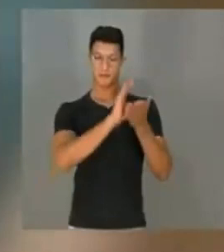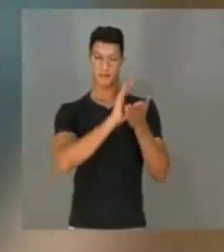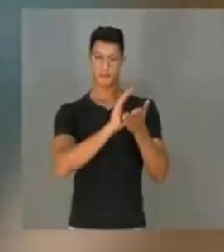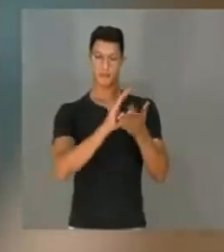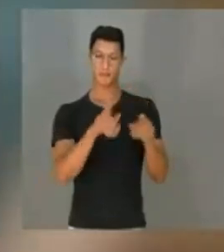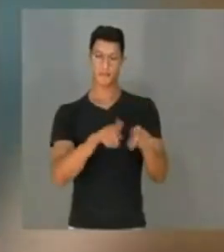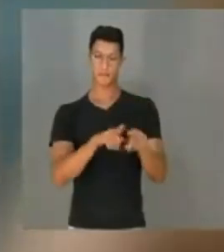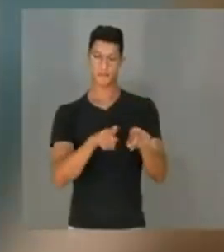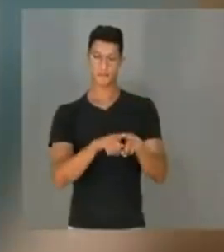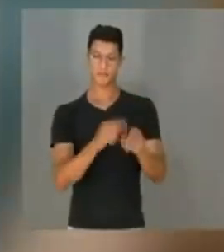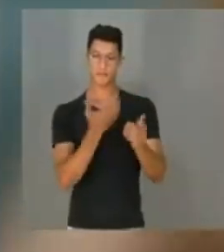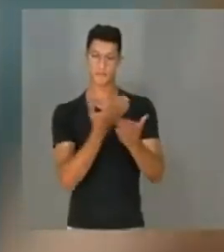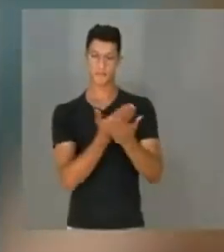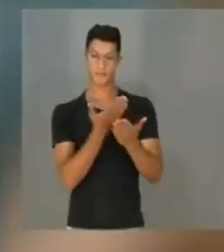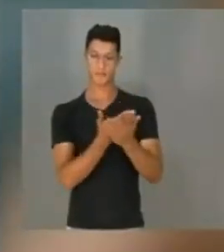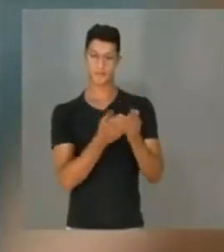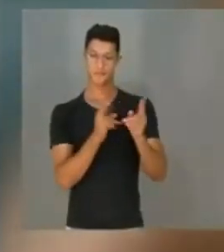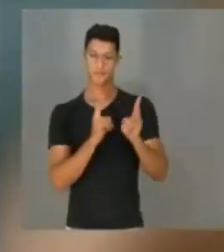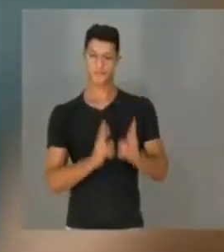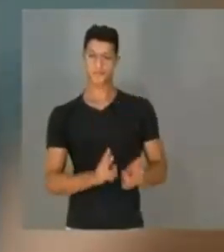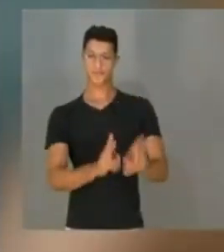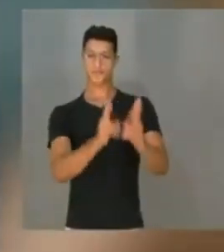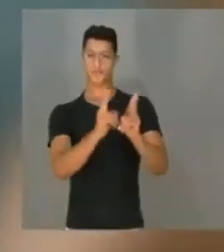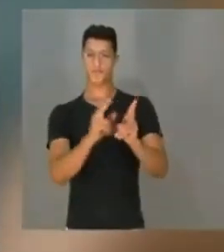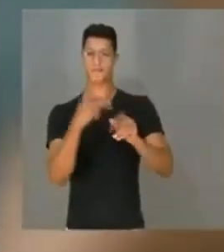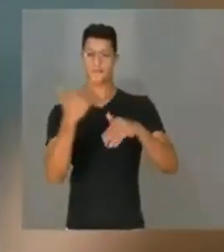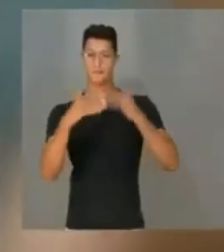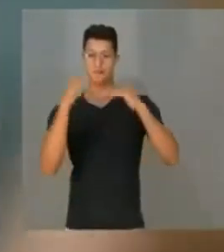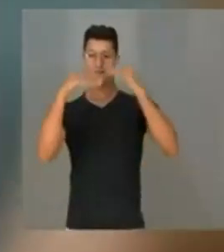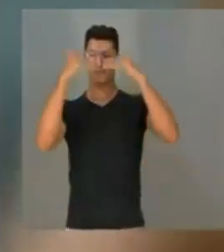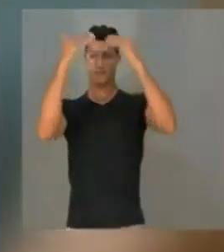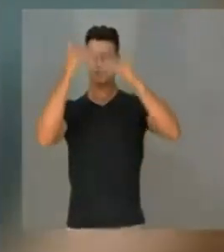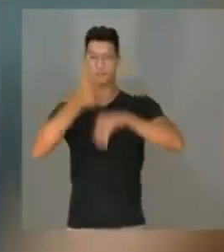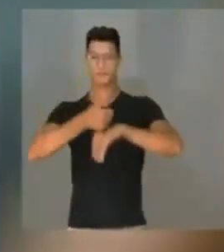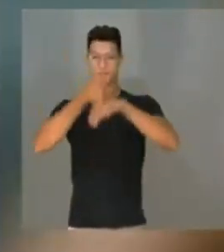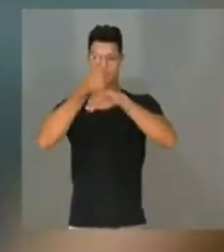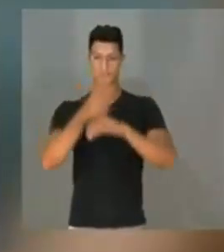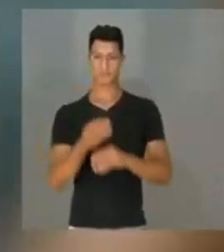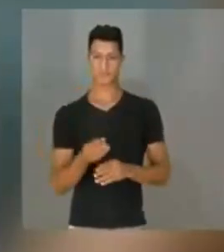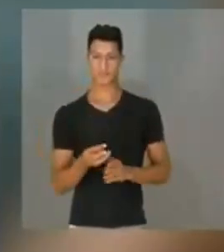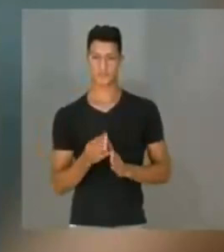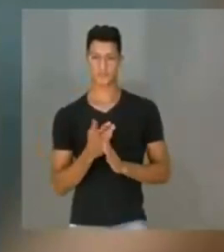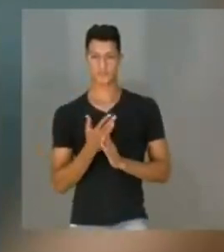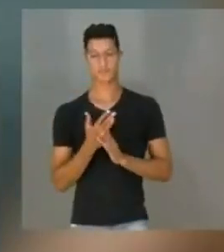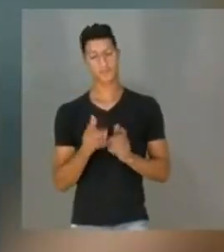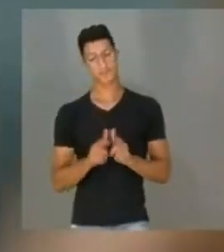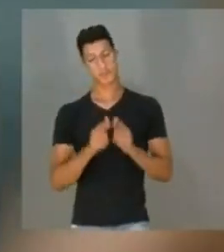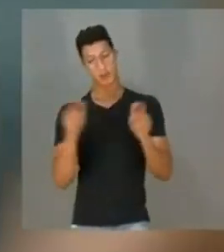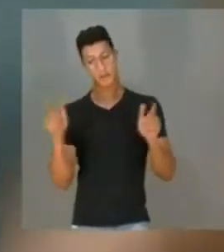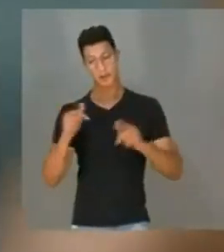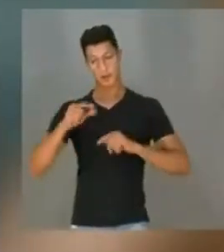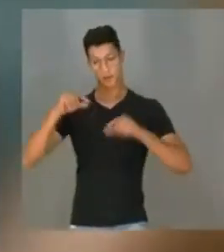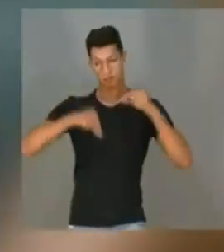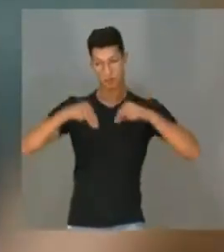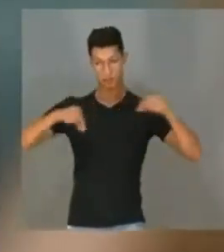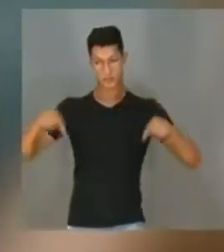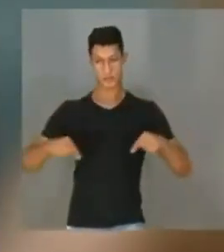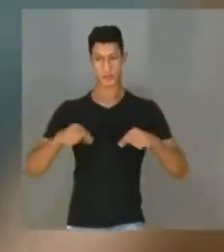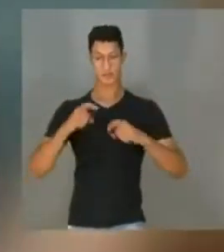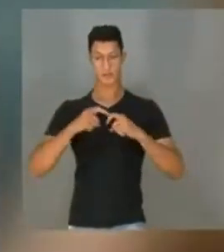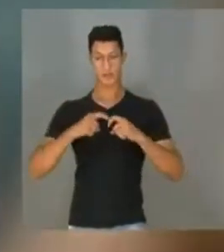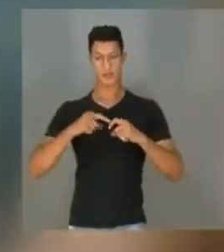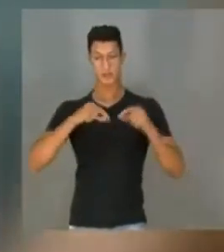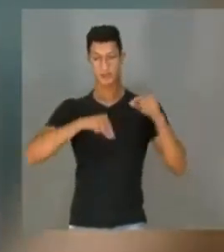incluindo estudos contínuos e desenvolvimento profissional. A maioria dos praticantes de medicina